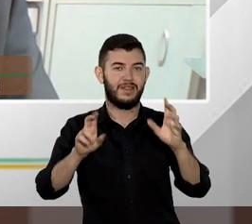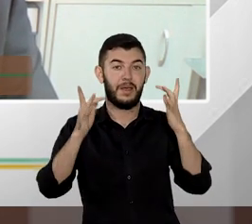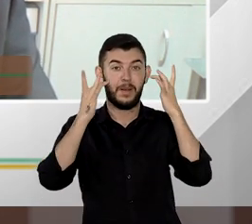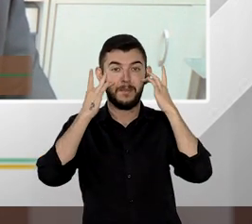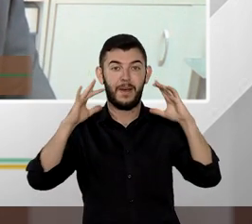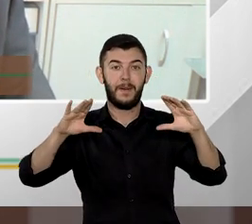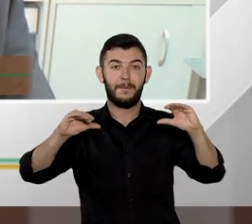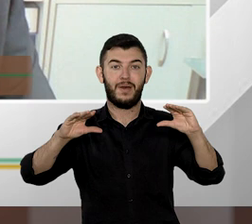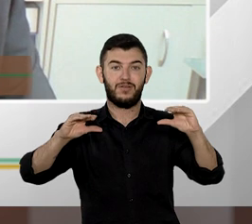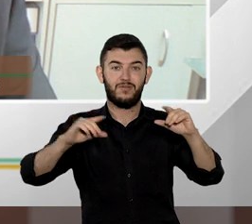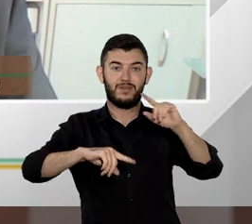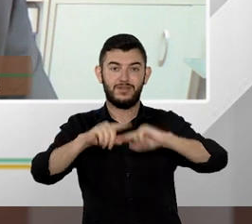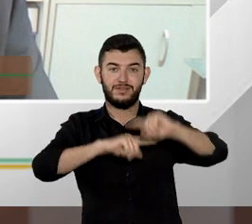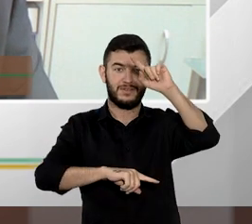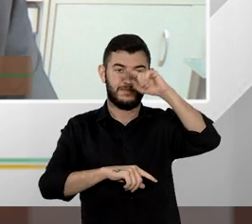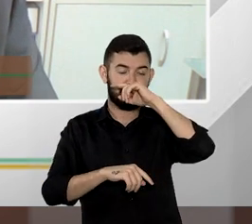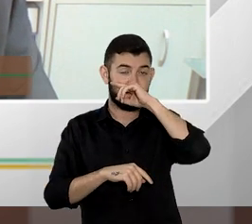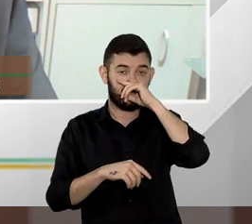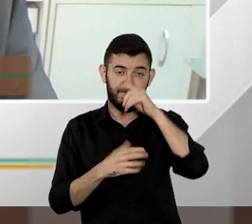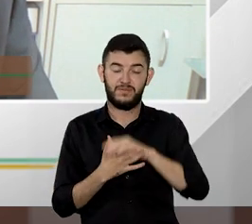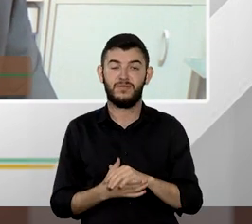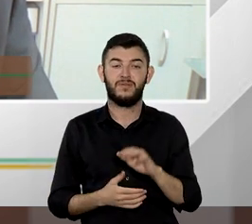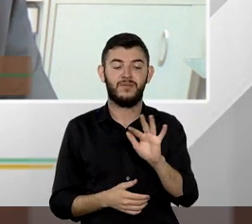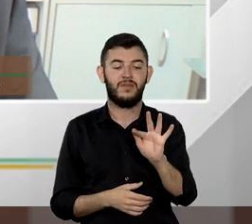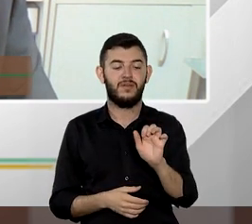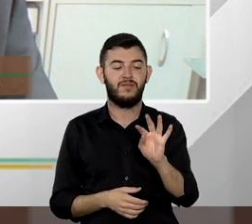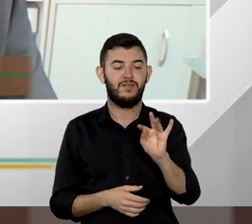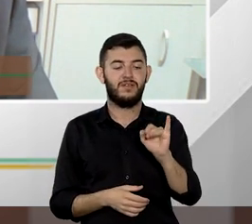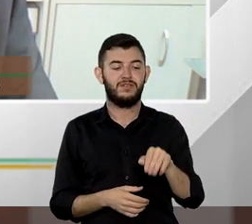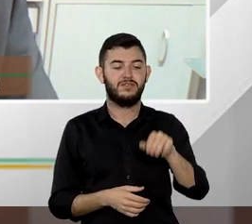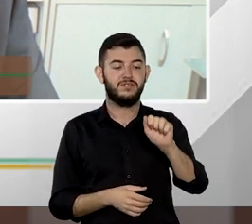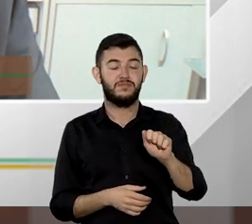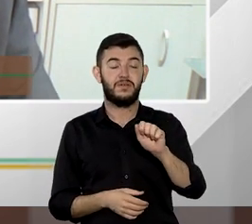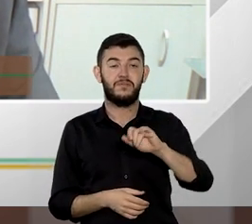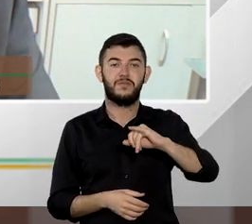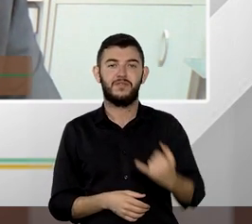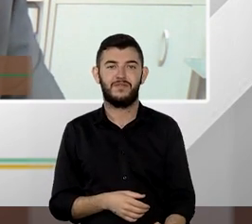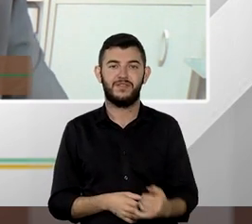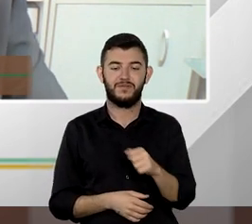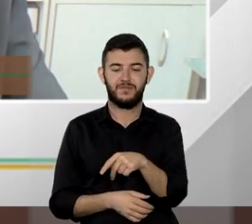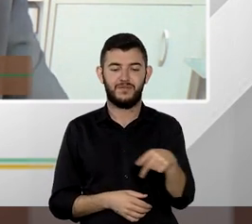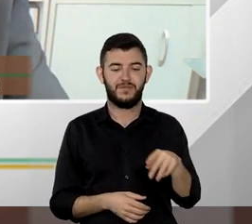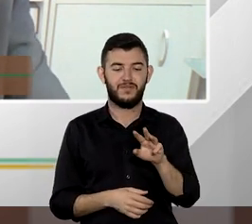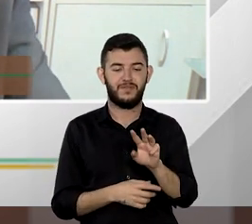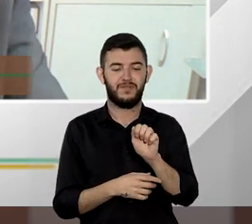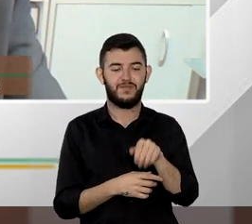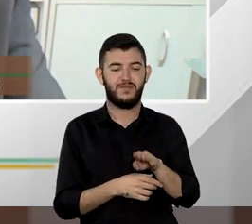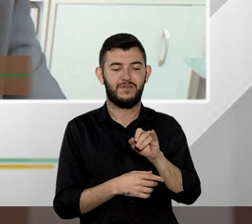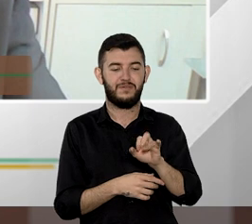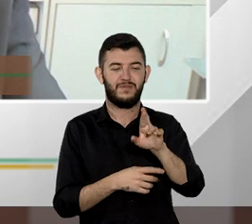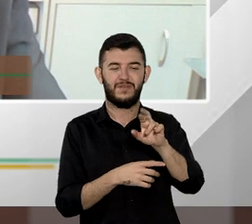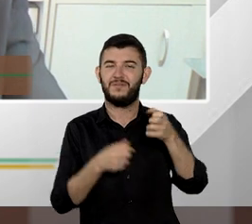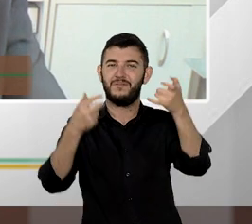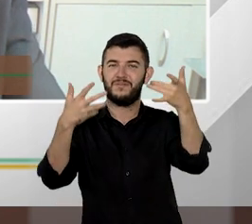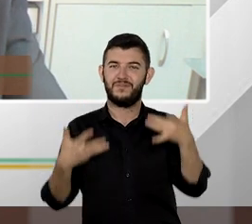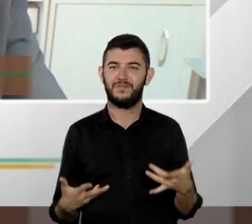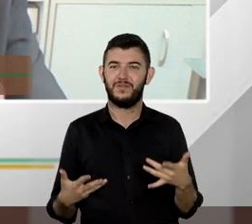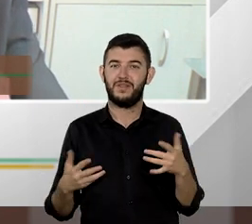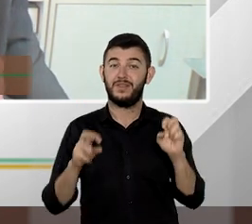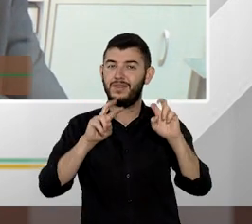pegando o carona com o que o professor Vânia estava tratando eu queria abordar um tema